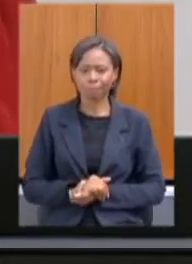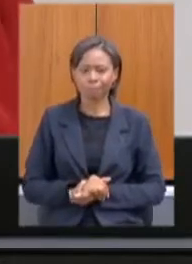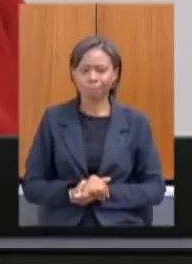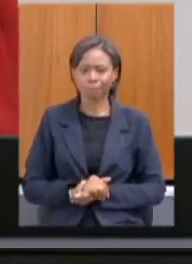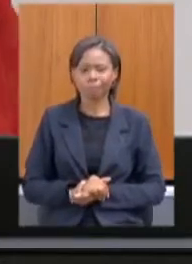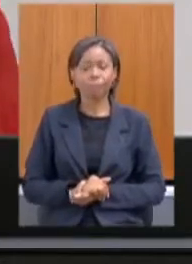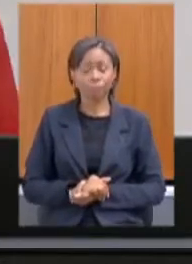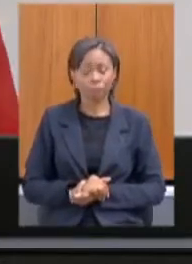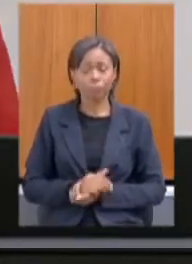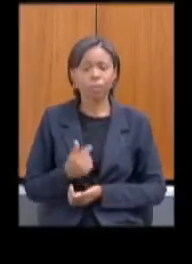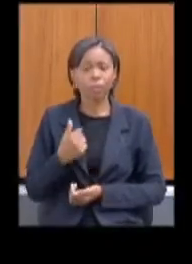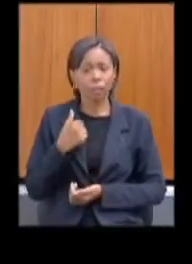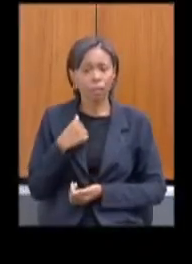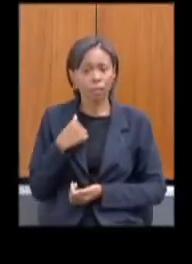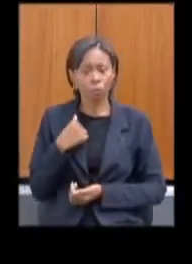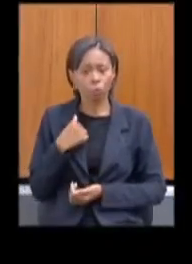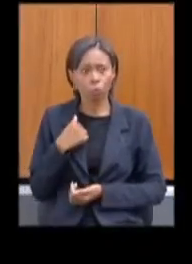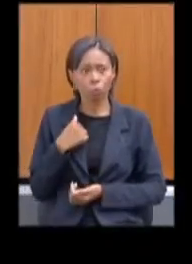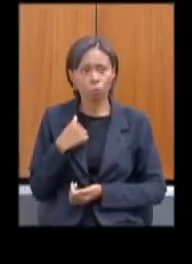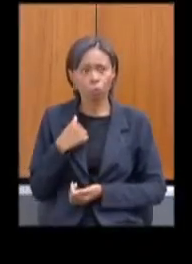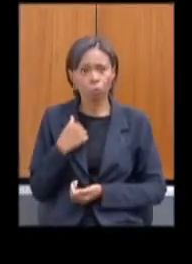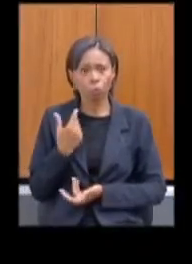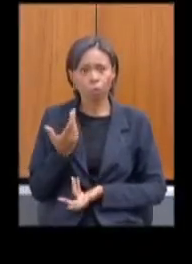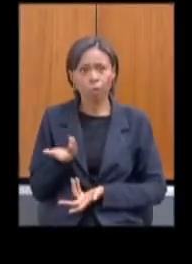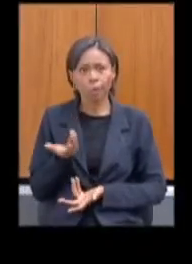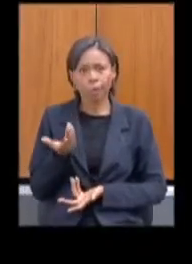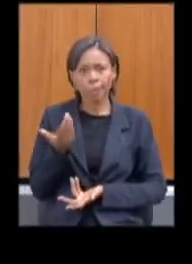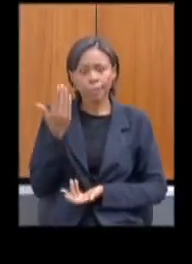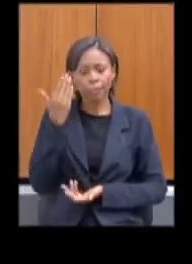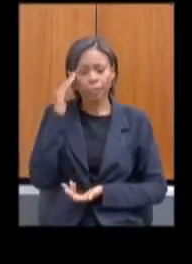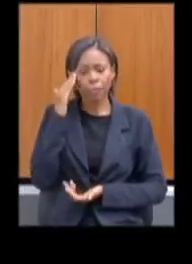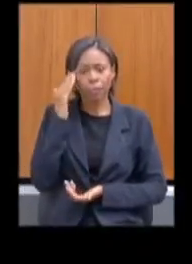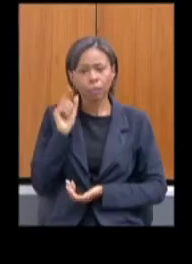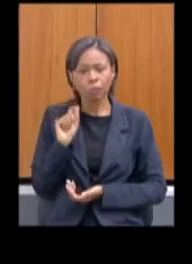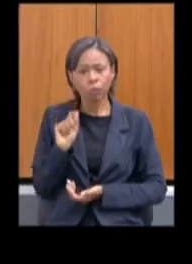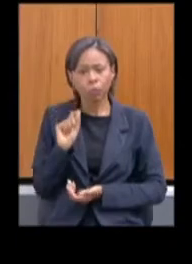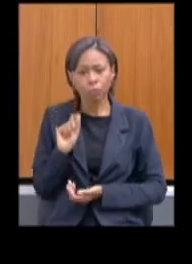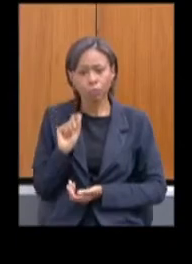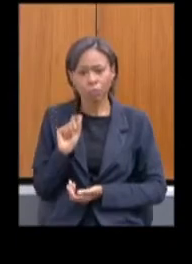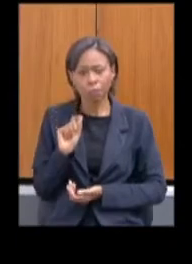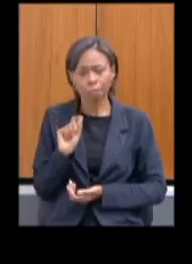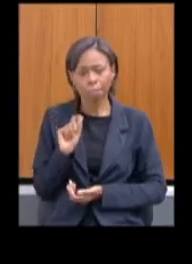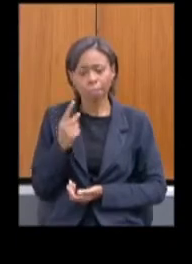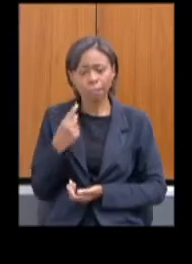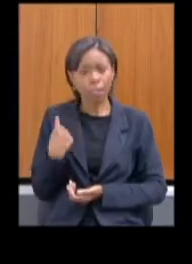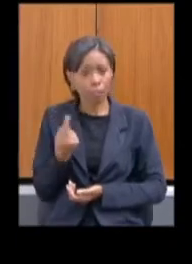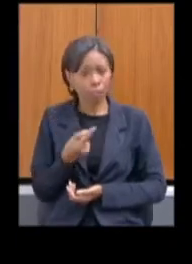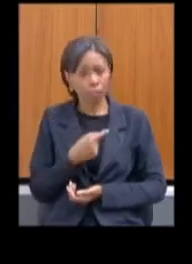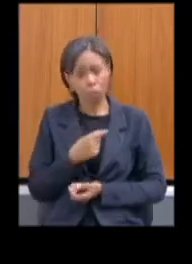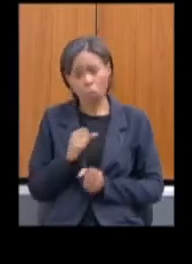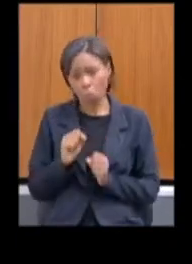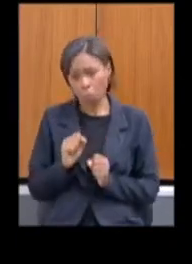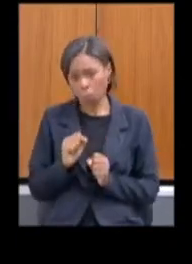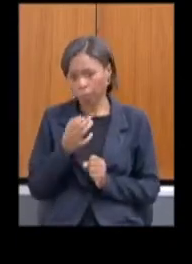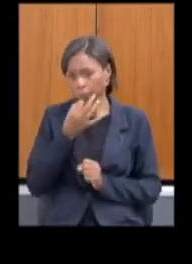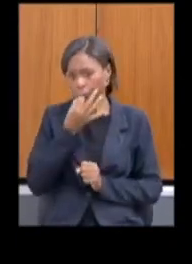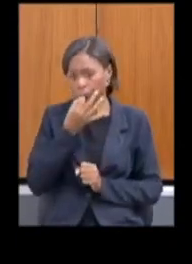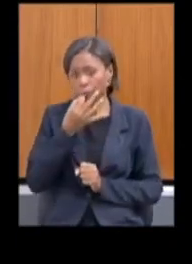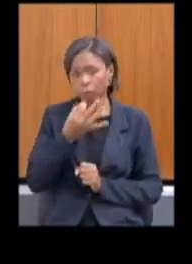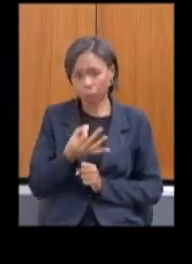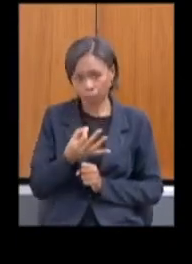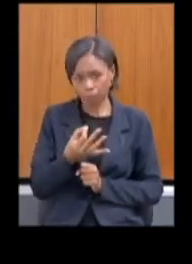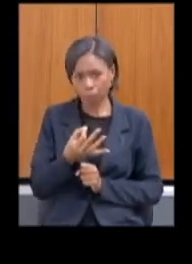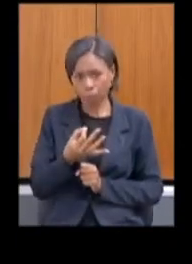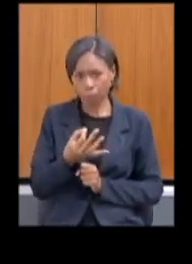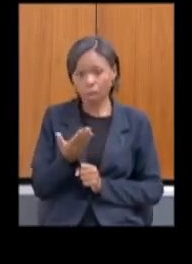Eu entendo que, Secretária Elizabeth, que a gente poderia sugerir ao Presidente também,